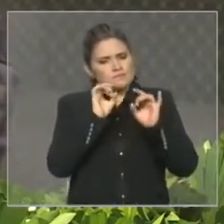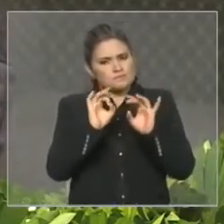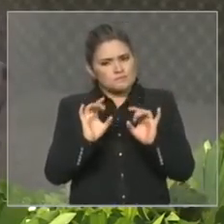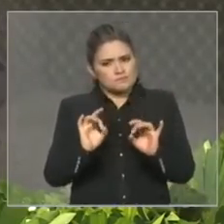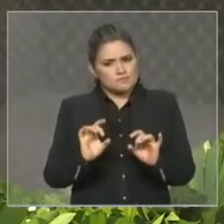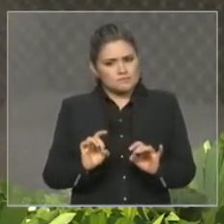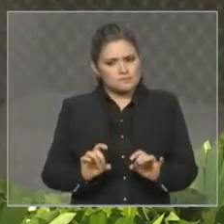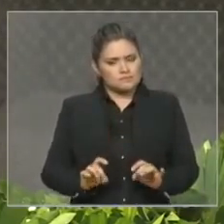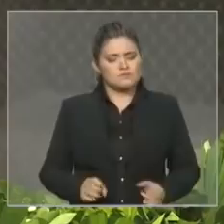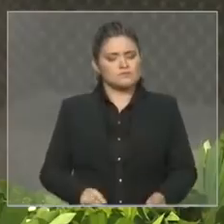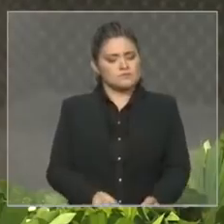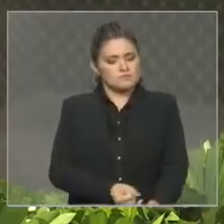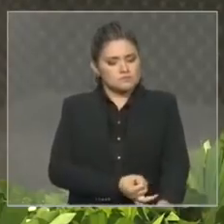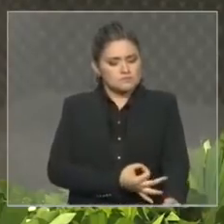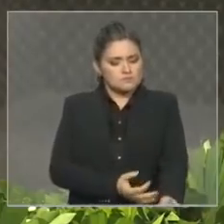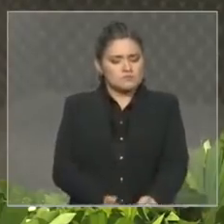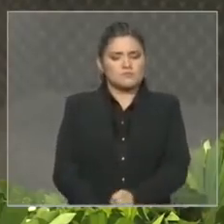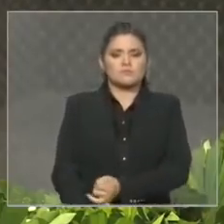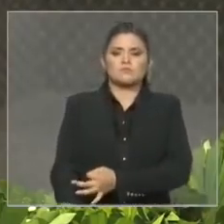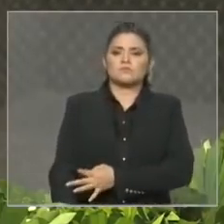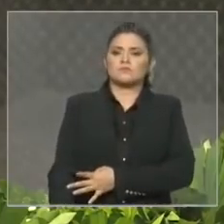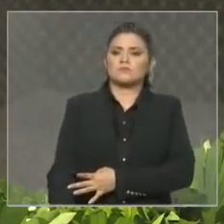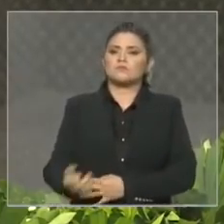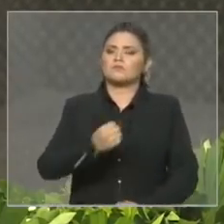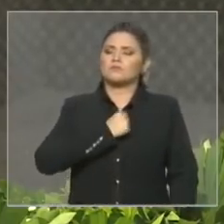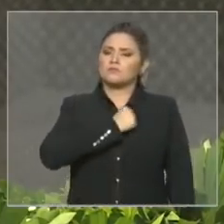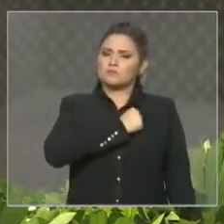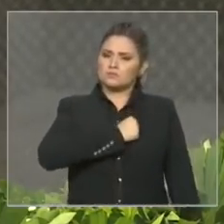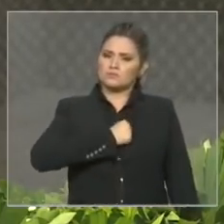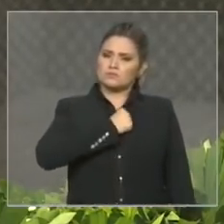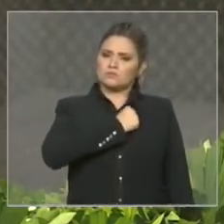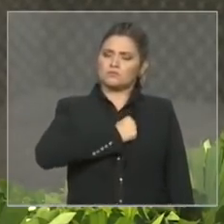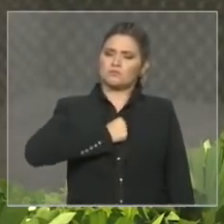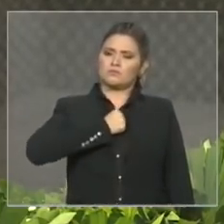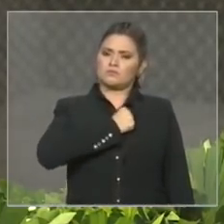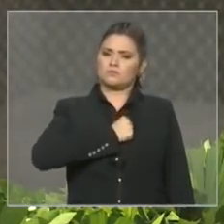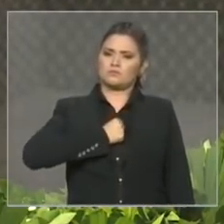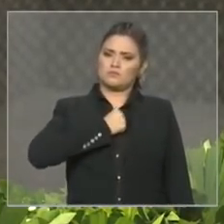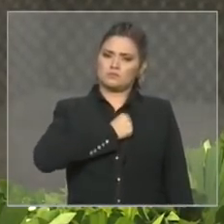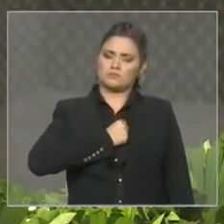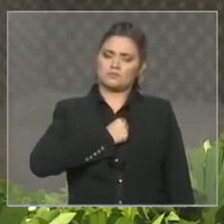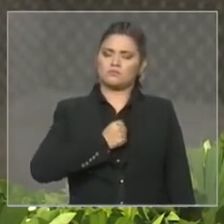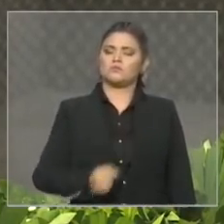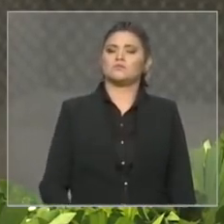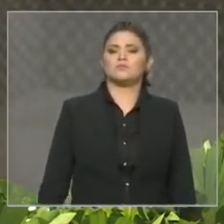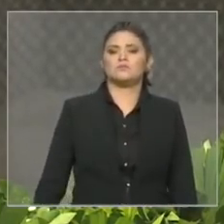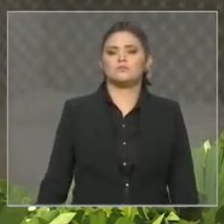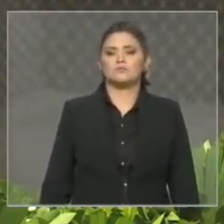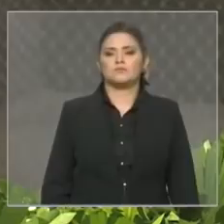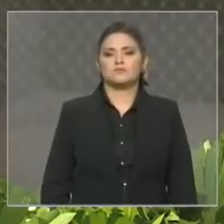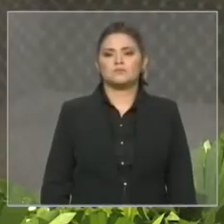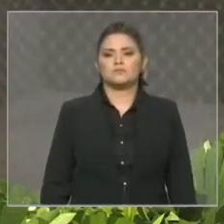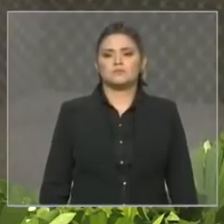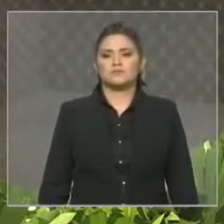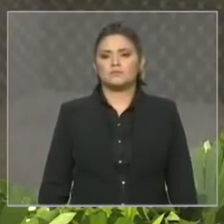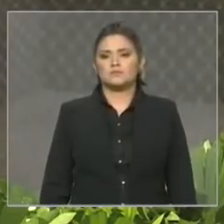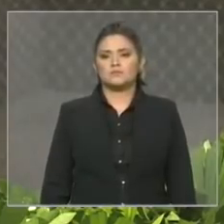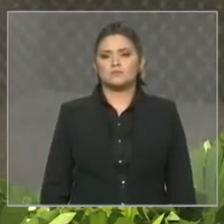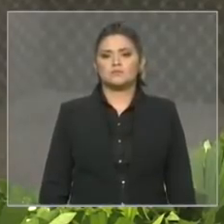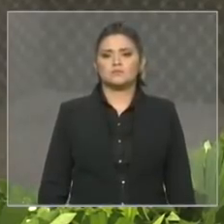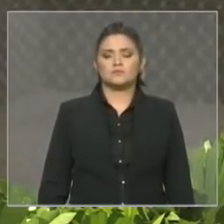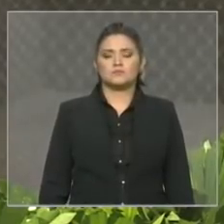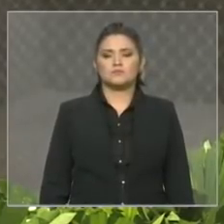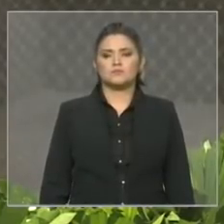convencionamos chamar de saudade. E, eminente presidente Otelino Neto, quero lhe